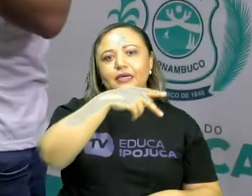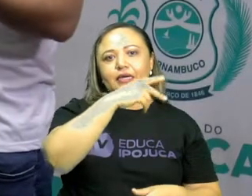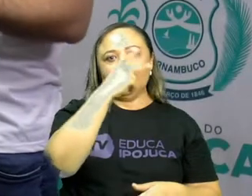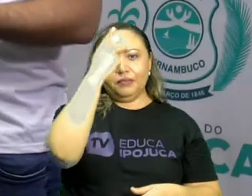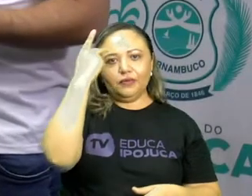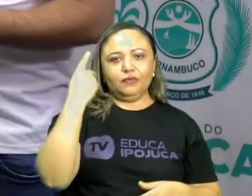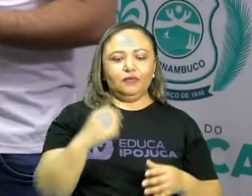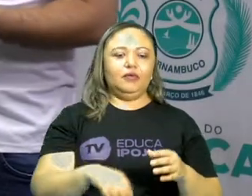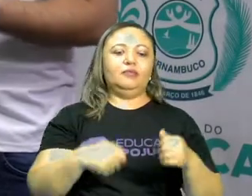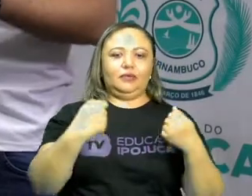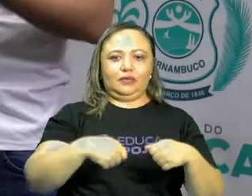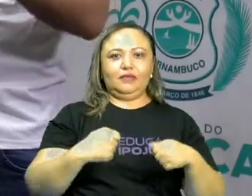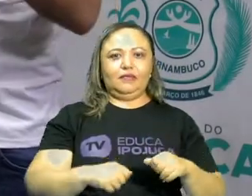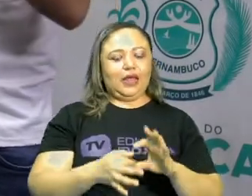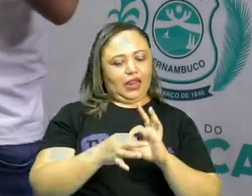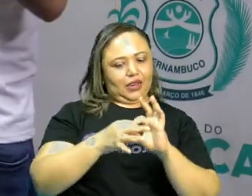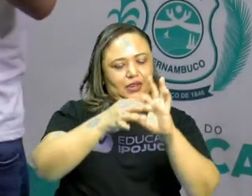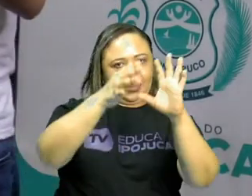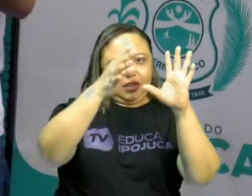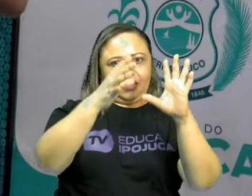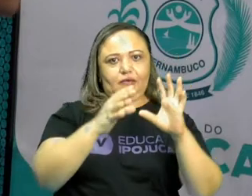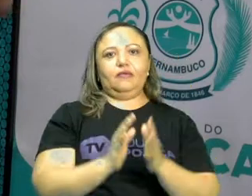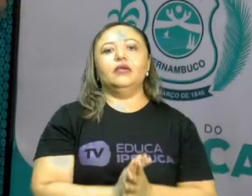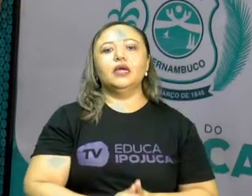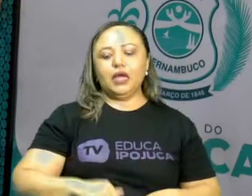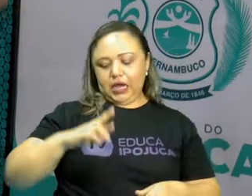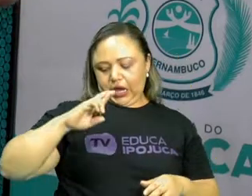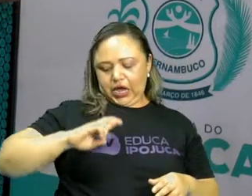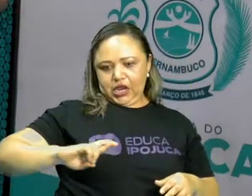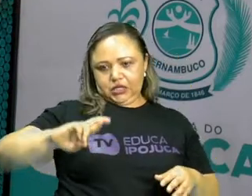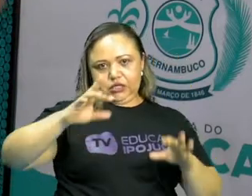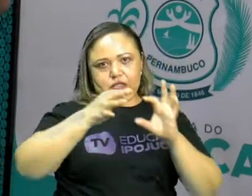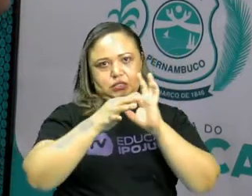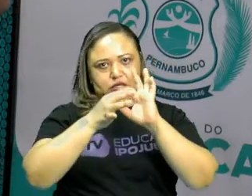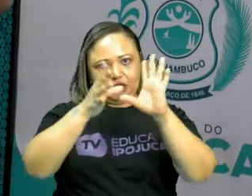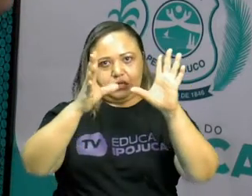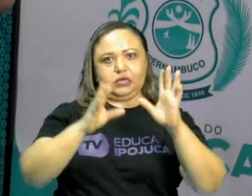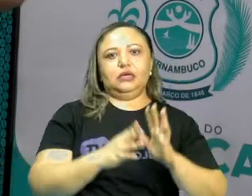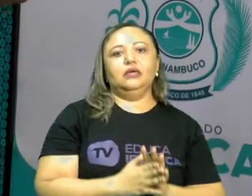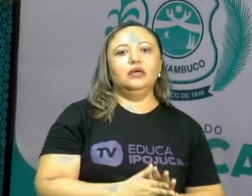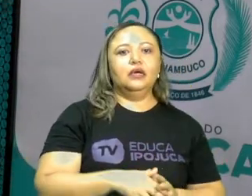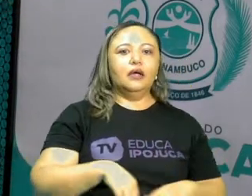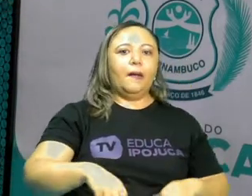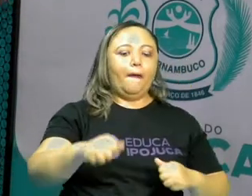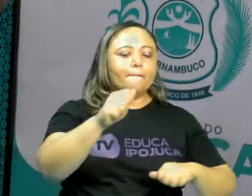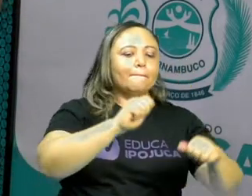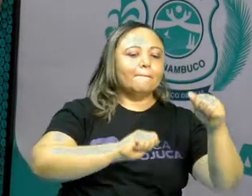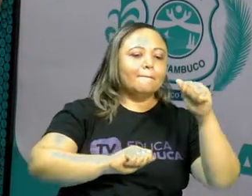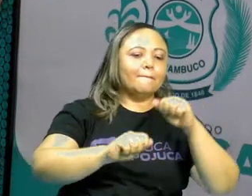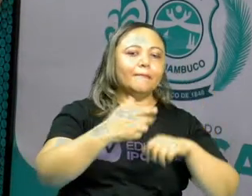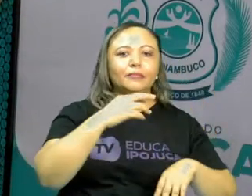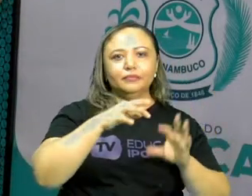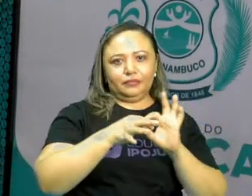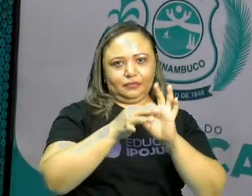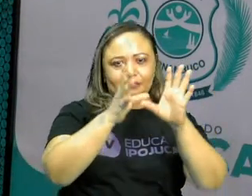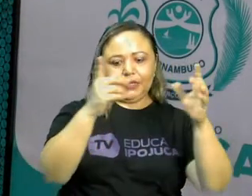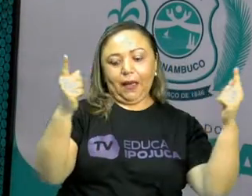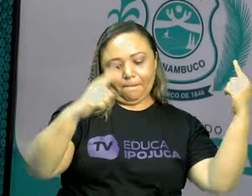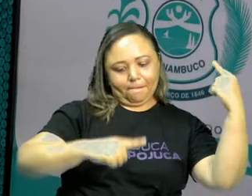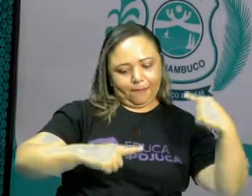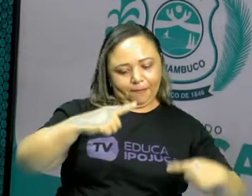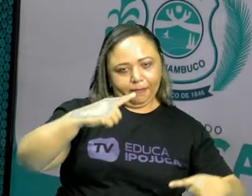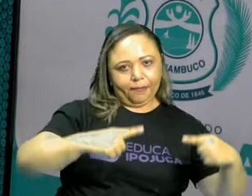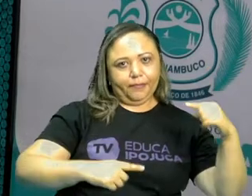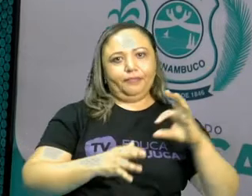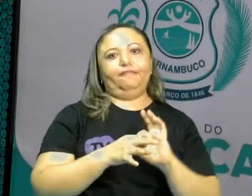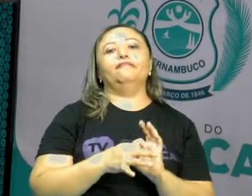econômica, certo? A liberdade religiosa. E esses ideais, eles vão se formar ali, sobretudo, na Inglaterra.